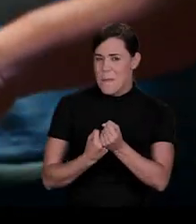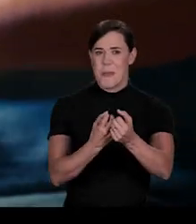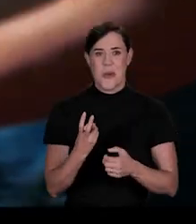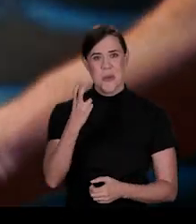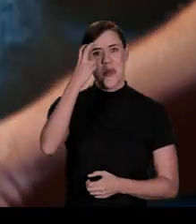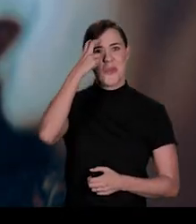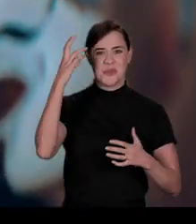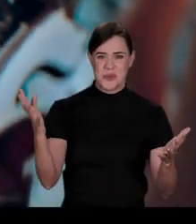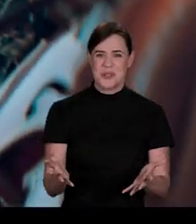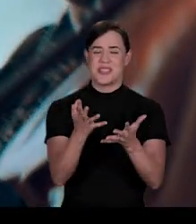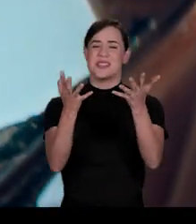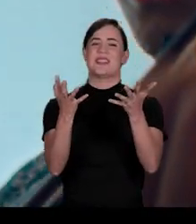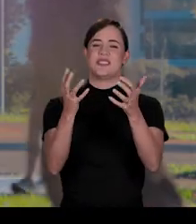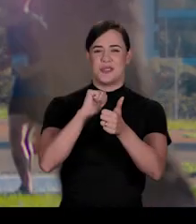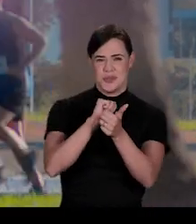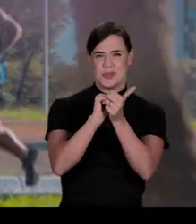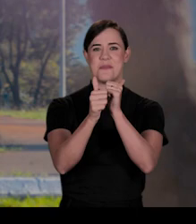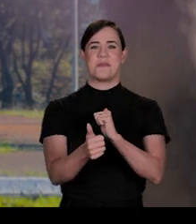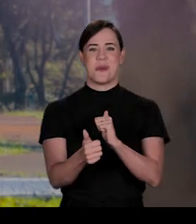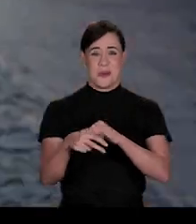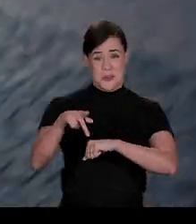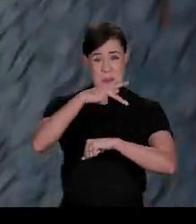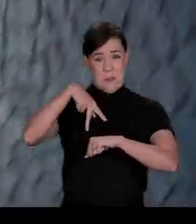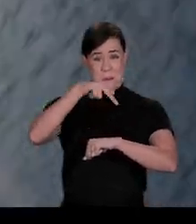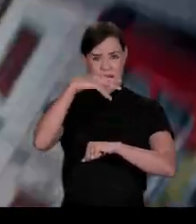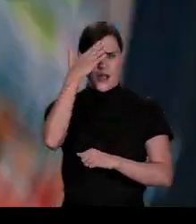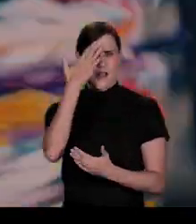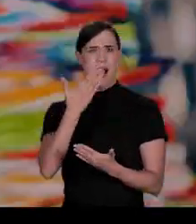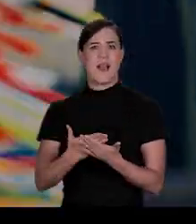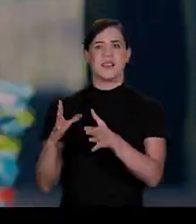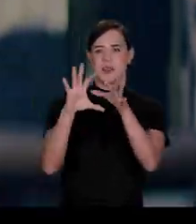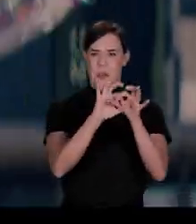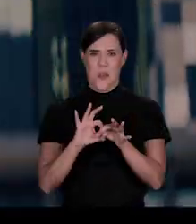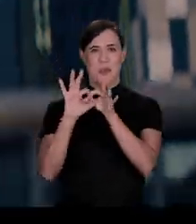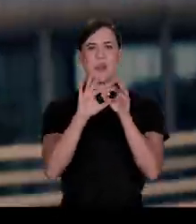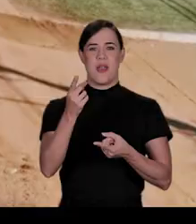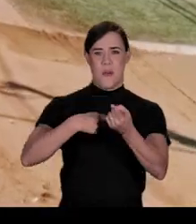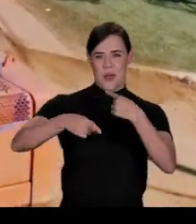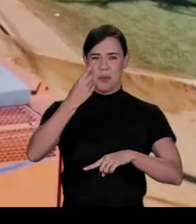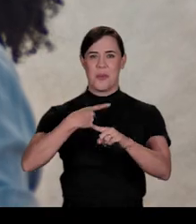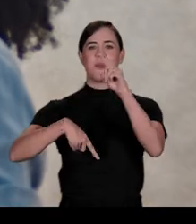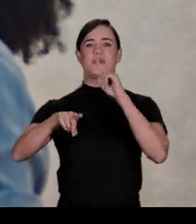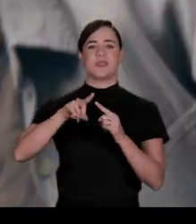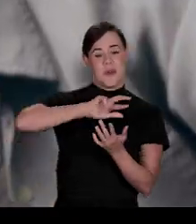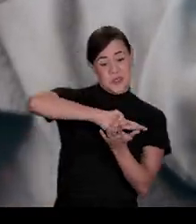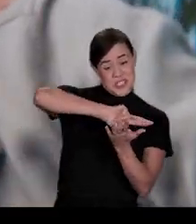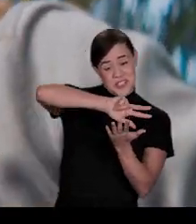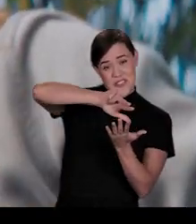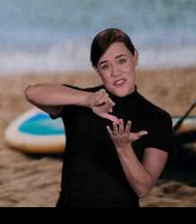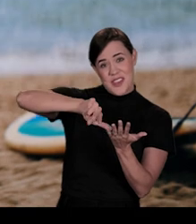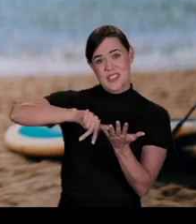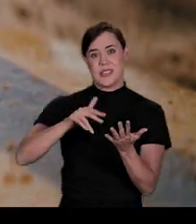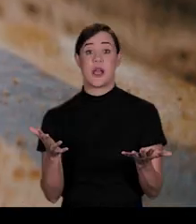mais apoio à cultura e incentiva os esportes. É por um país que acredita na união e reconstrução, com mais